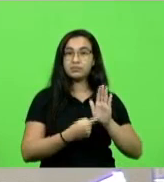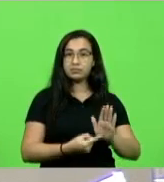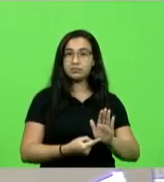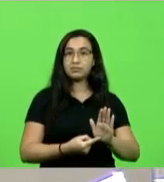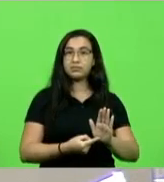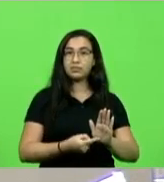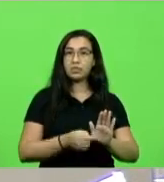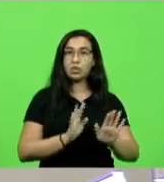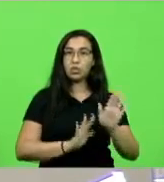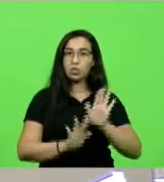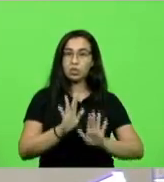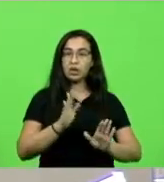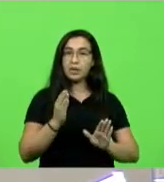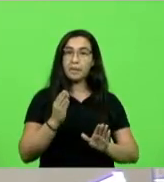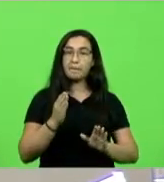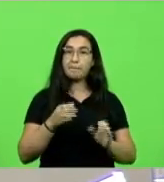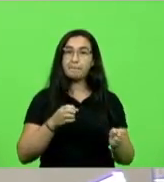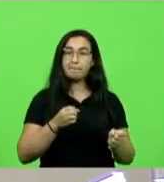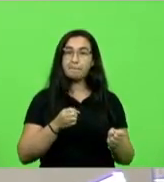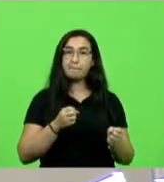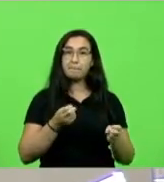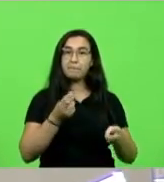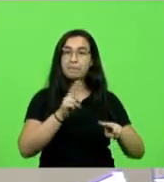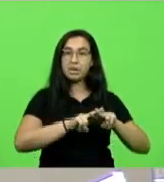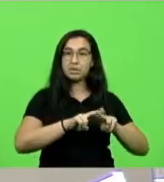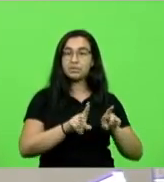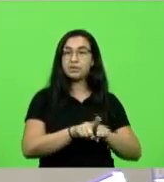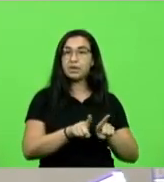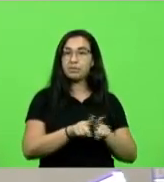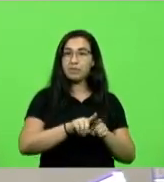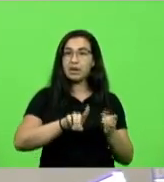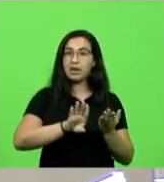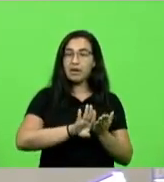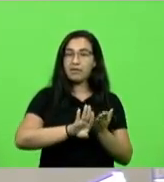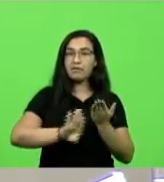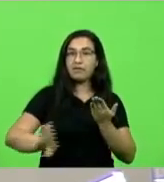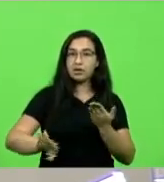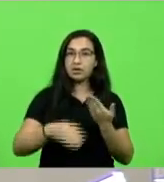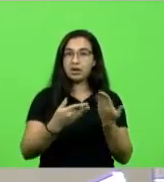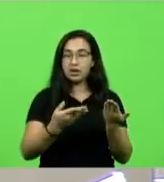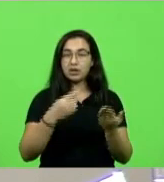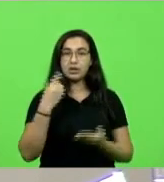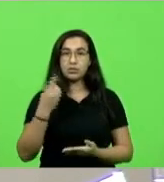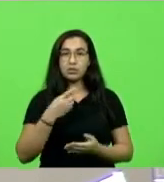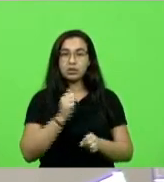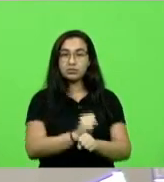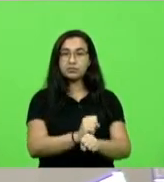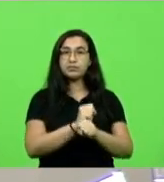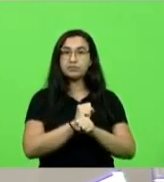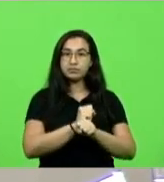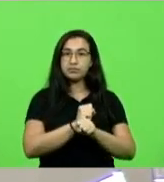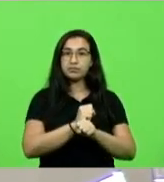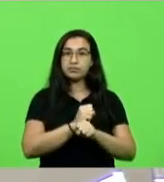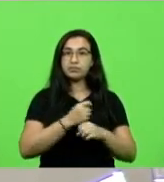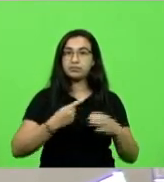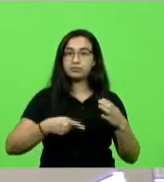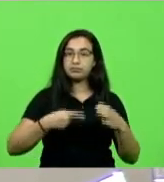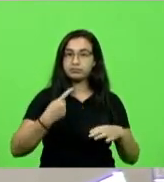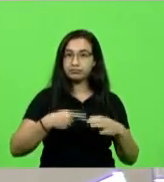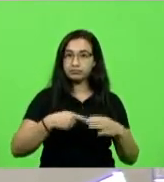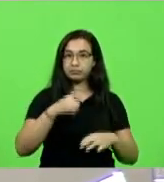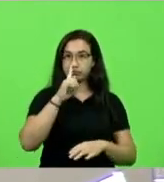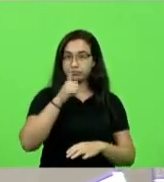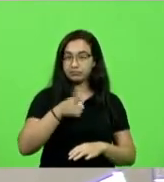cautelares de prisão preventiva e afastamento do cargo de deputado estadual com suspensão do mandato parlamentar. A decisão